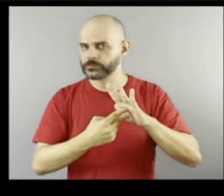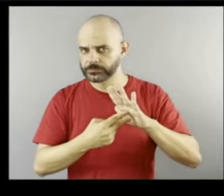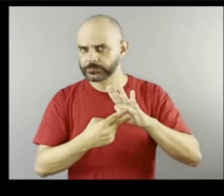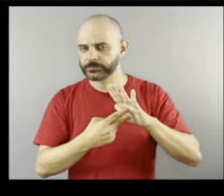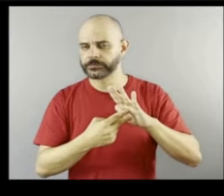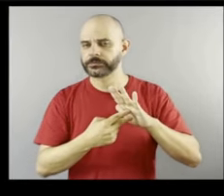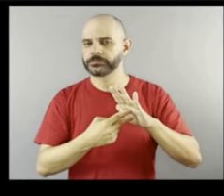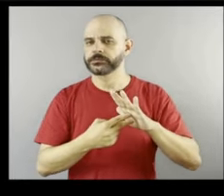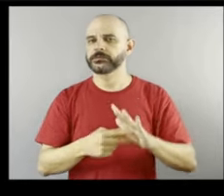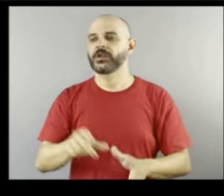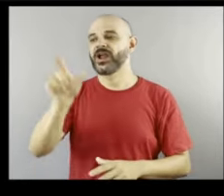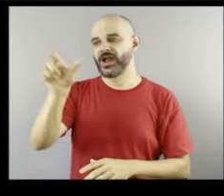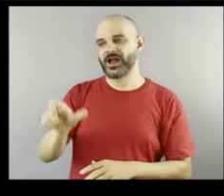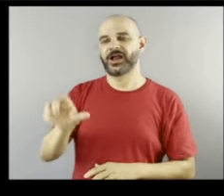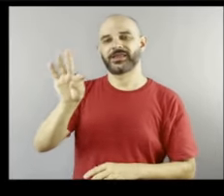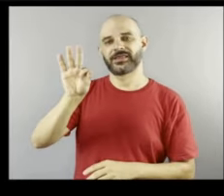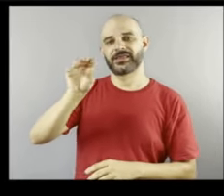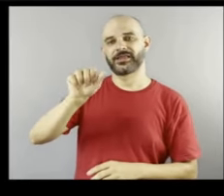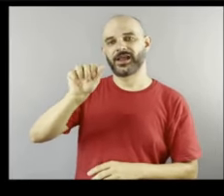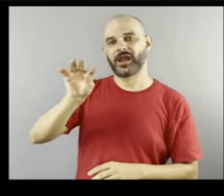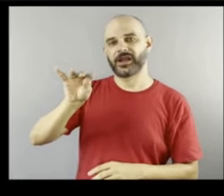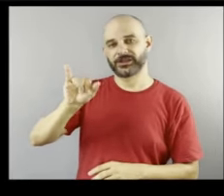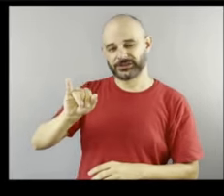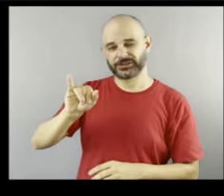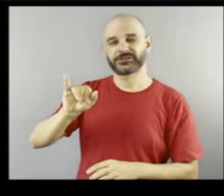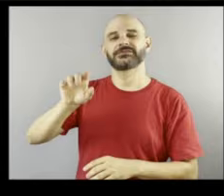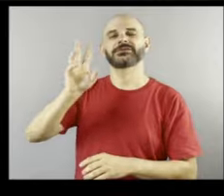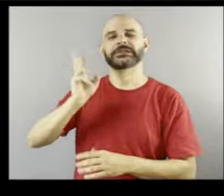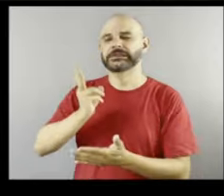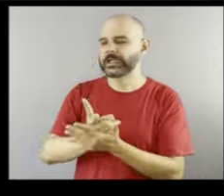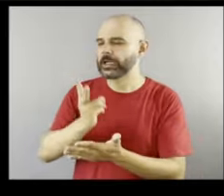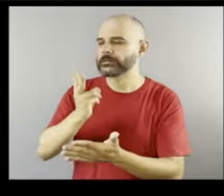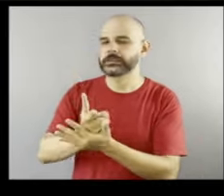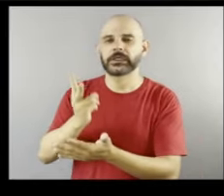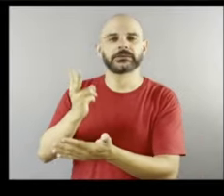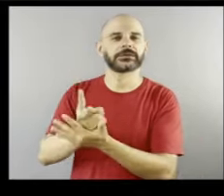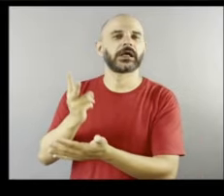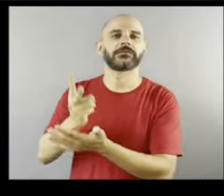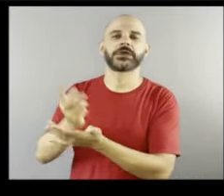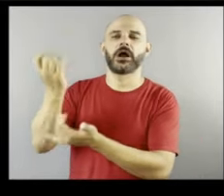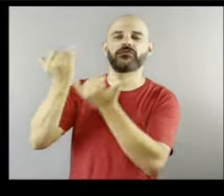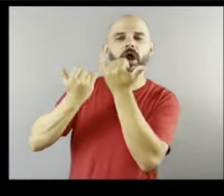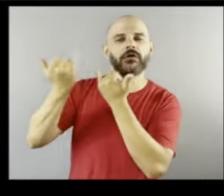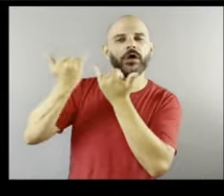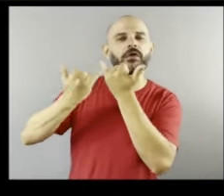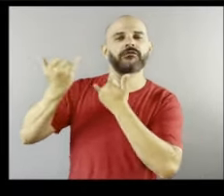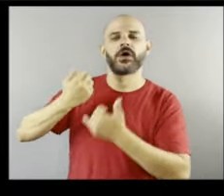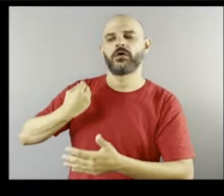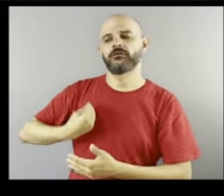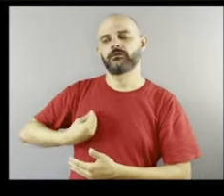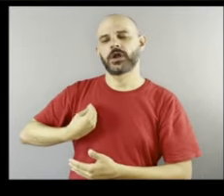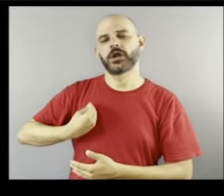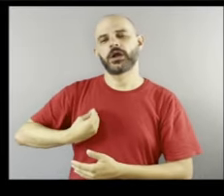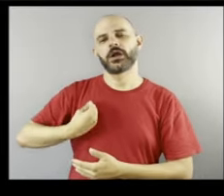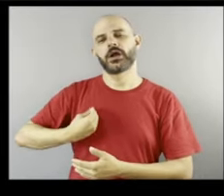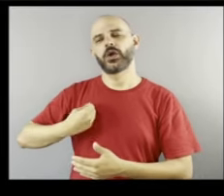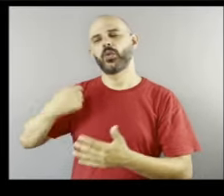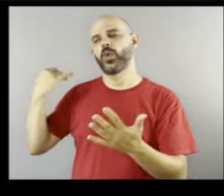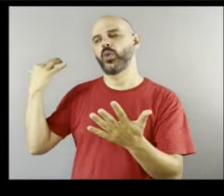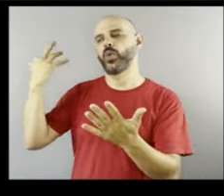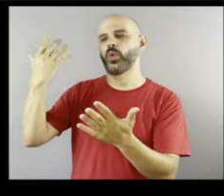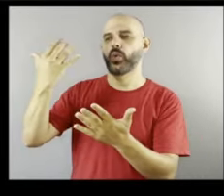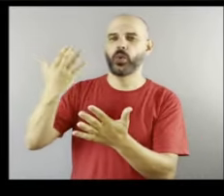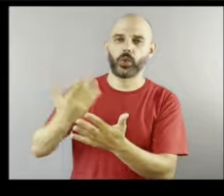sempre ouviu a vida toda. Então, a gente achou muito importante a gente trazer